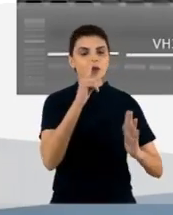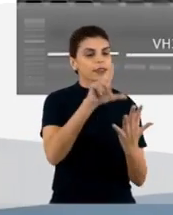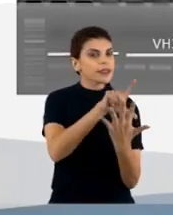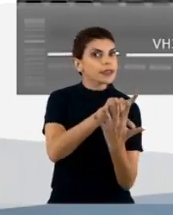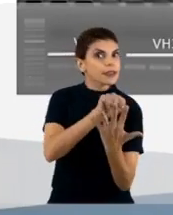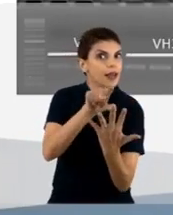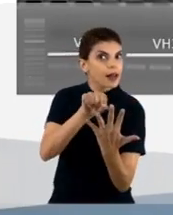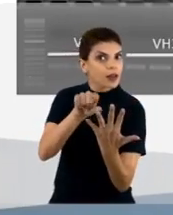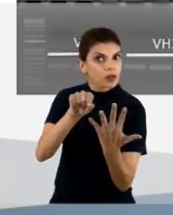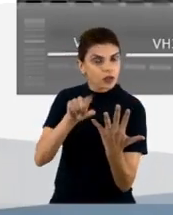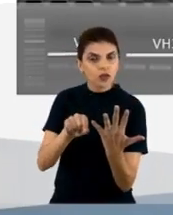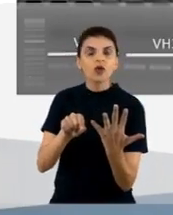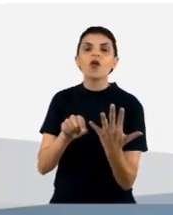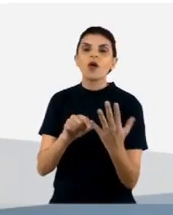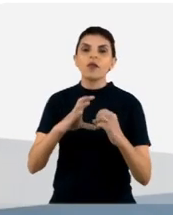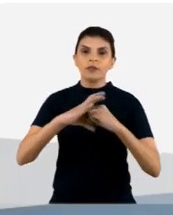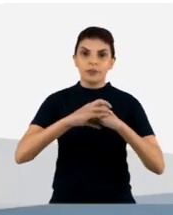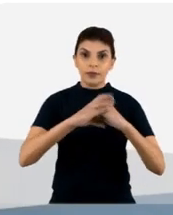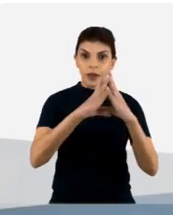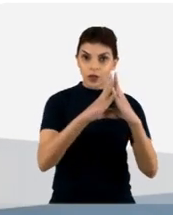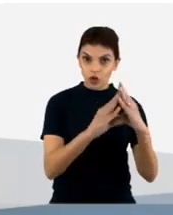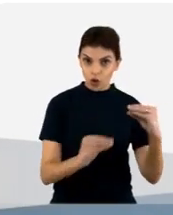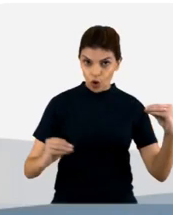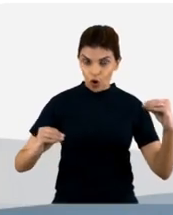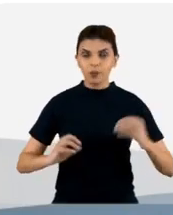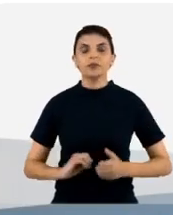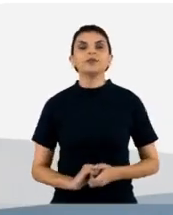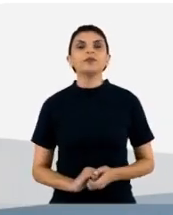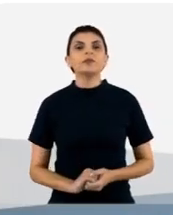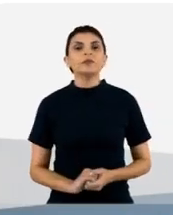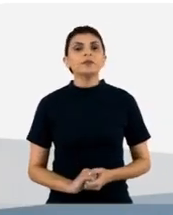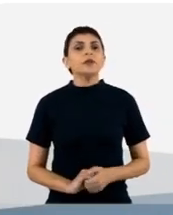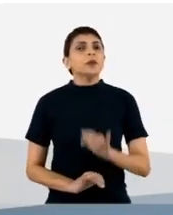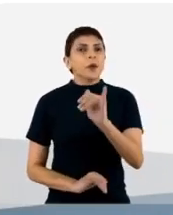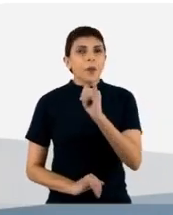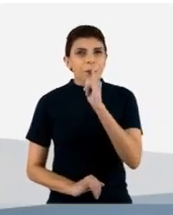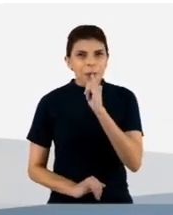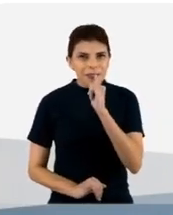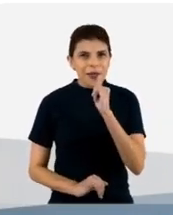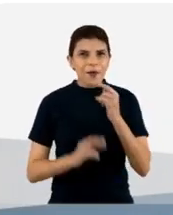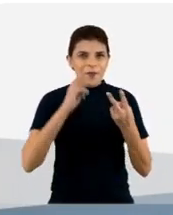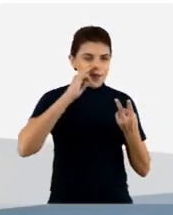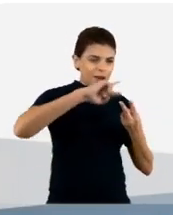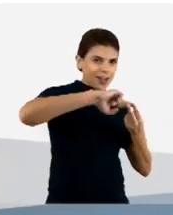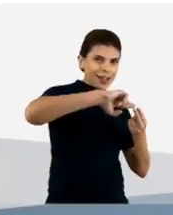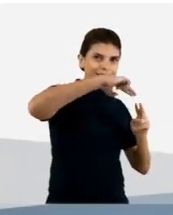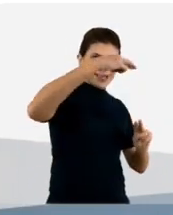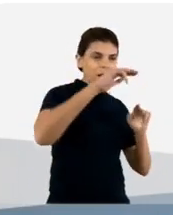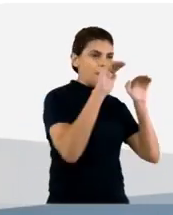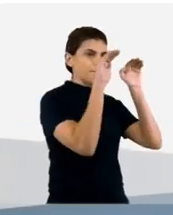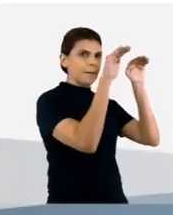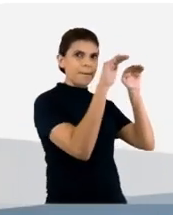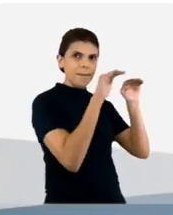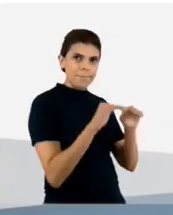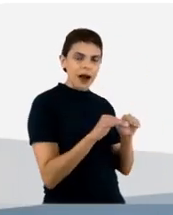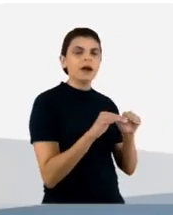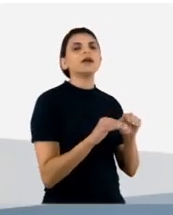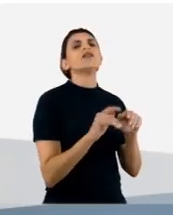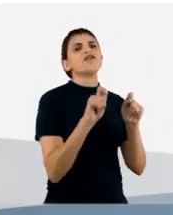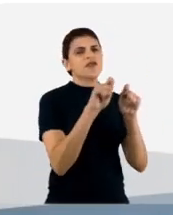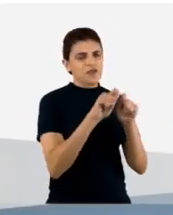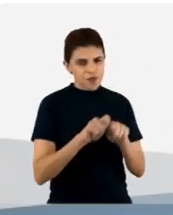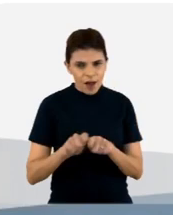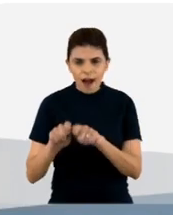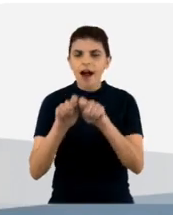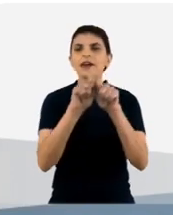selecione esses anticorpos. Então, essa biblioteca é inserida